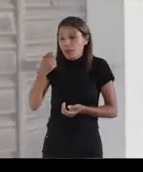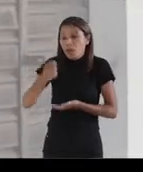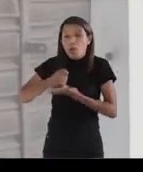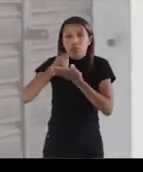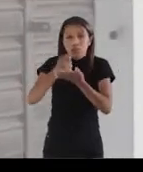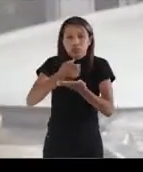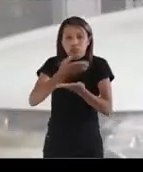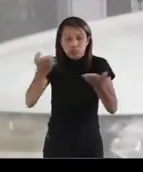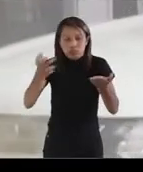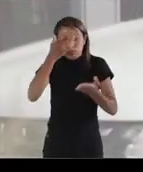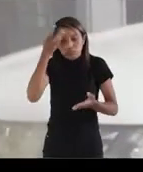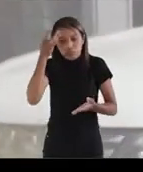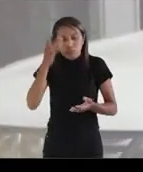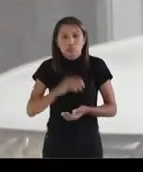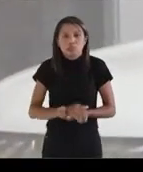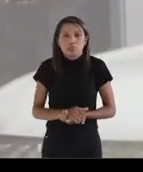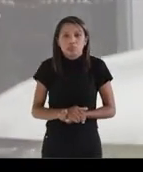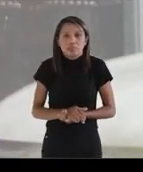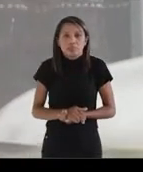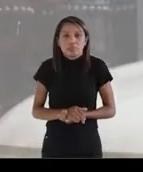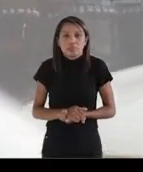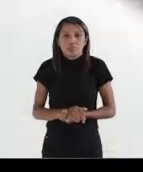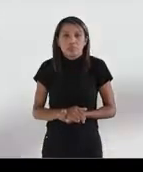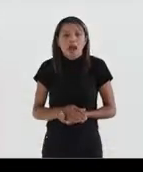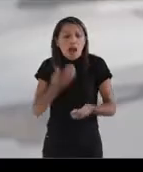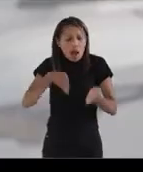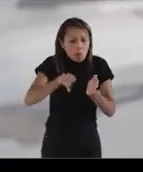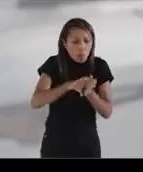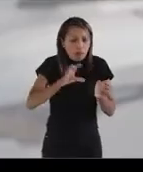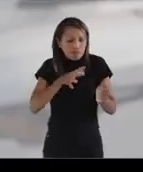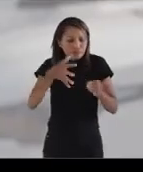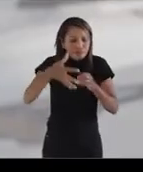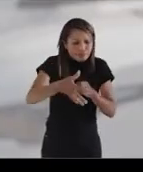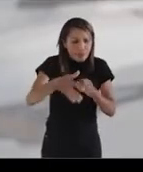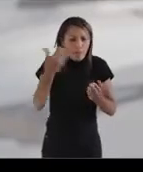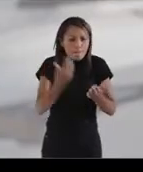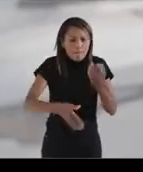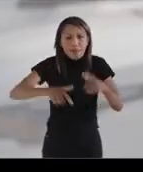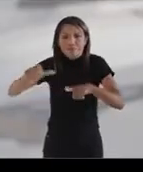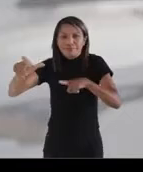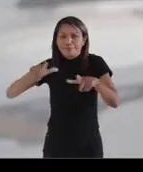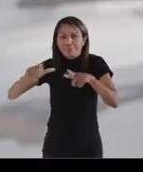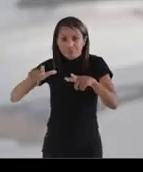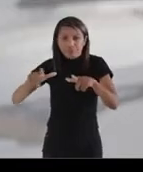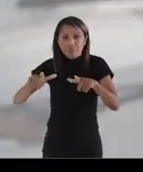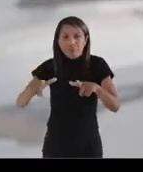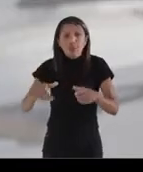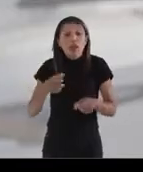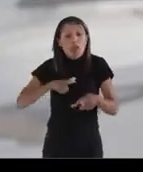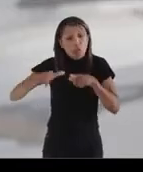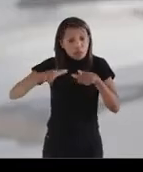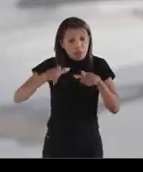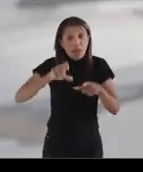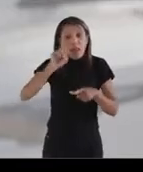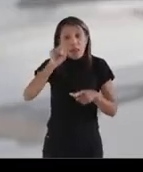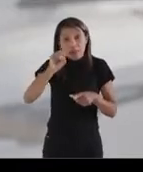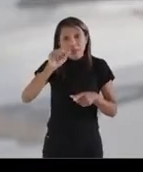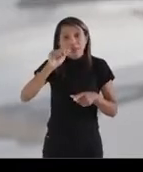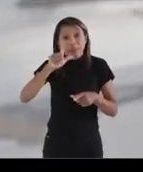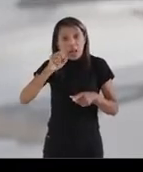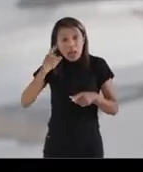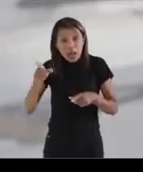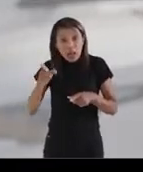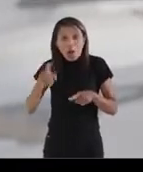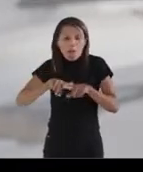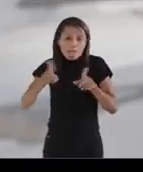Prefeitura precisa fazer alguma coisa para ajudar essas pessoas. Quando a chegada da pandemia eu fiquei desempregado, tinha minhas clientes